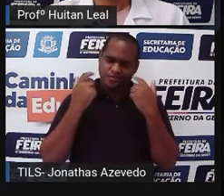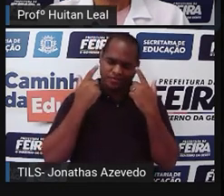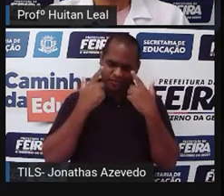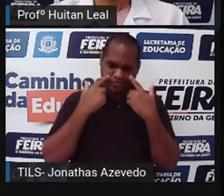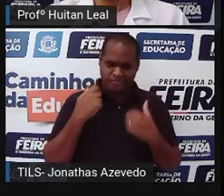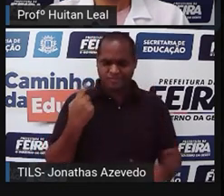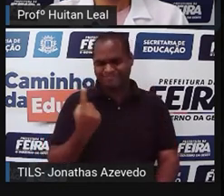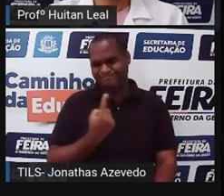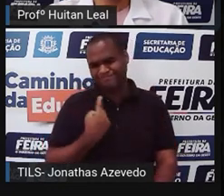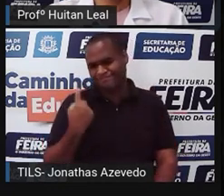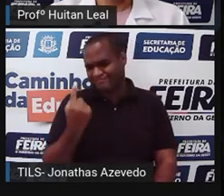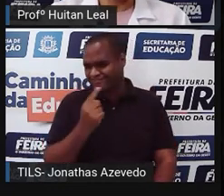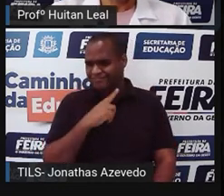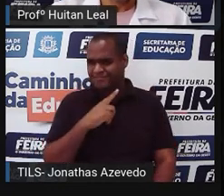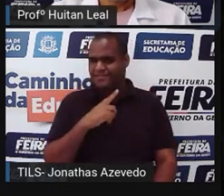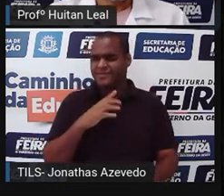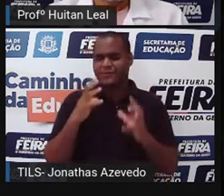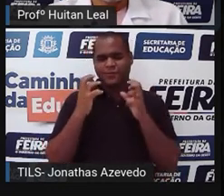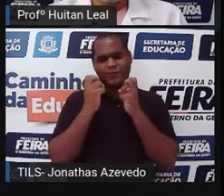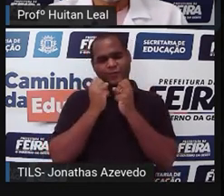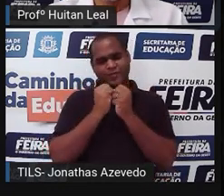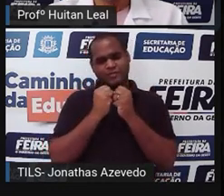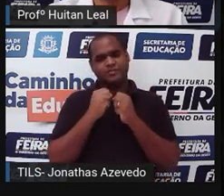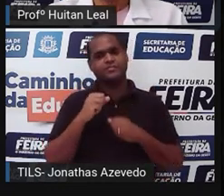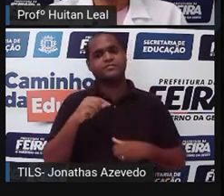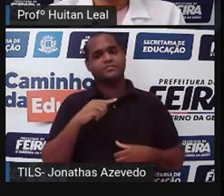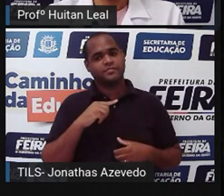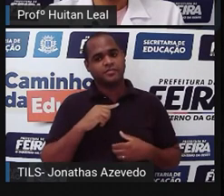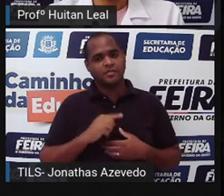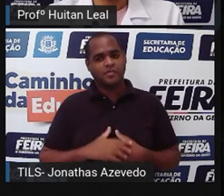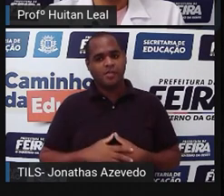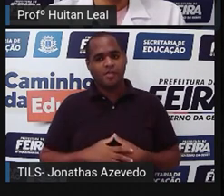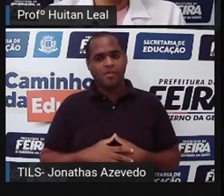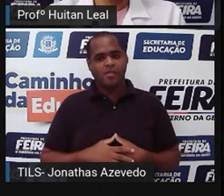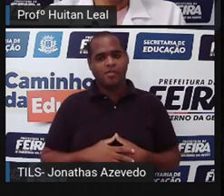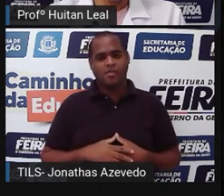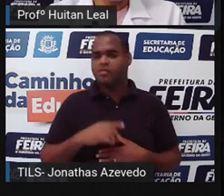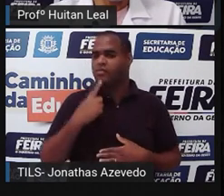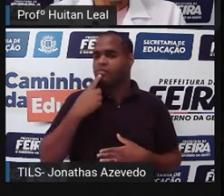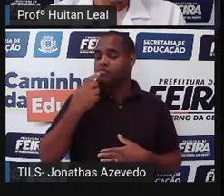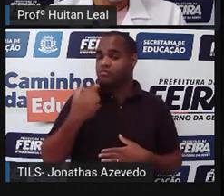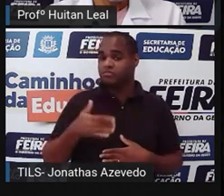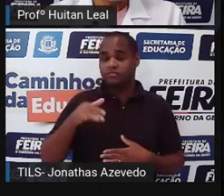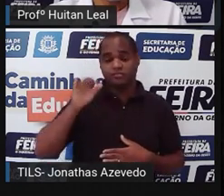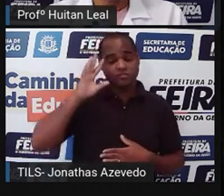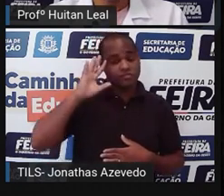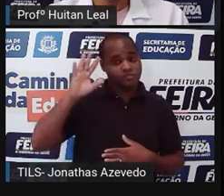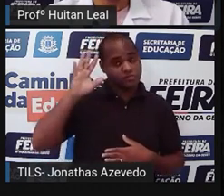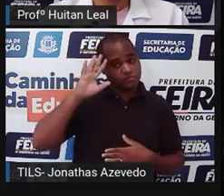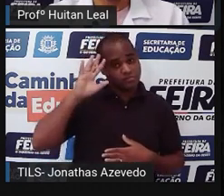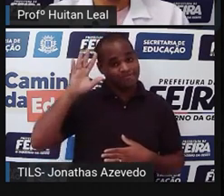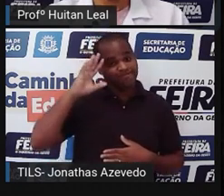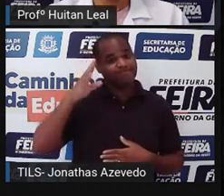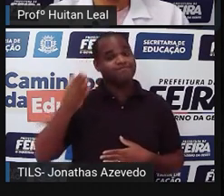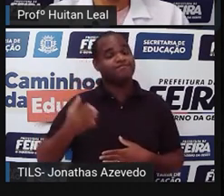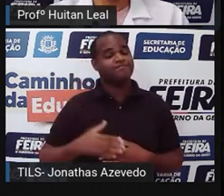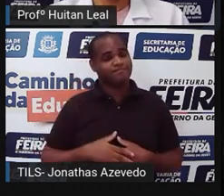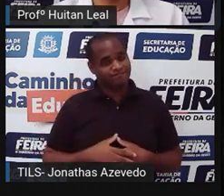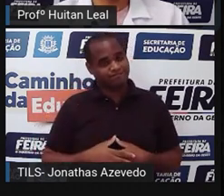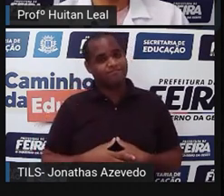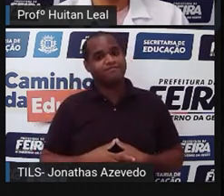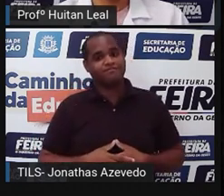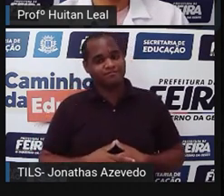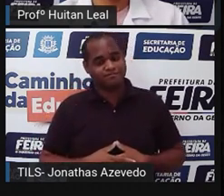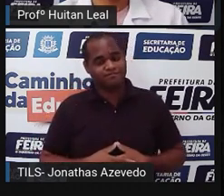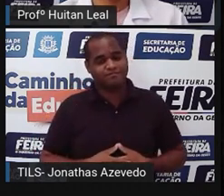na escuridão. Então, olha aí, o nosso conto traz uma reflexão. Nosso conto fantástico traz uma